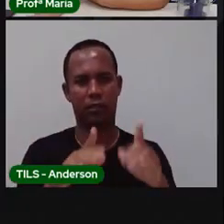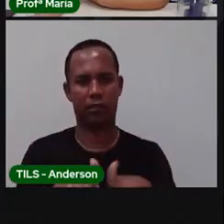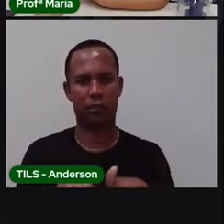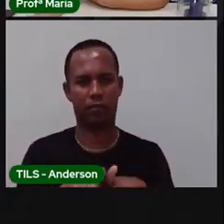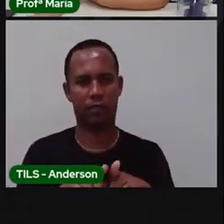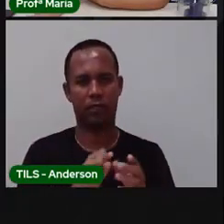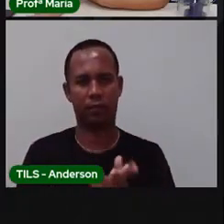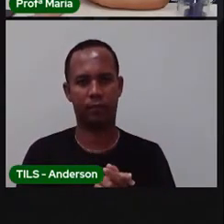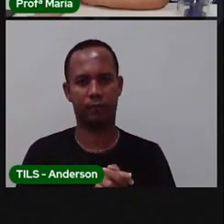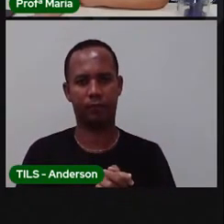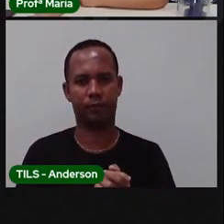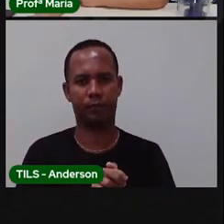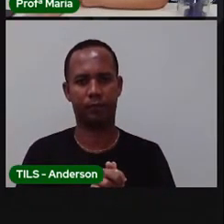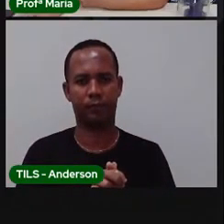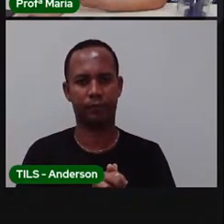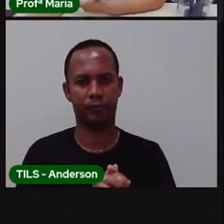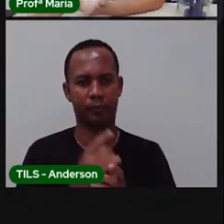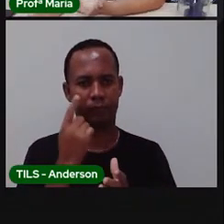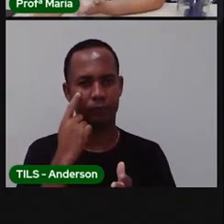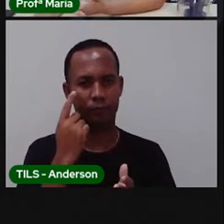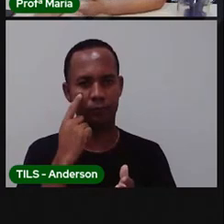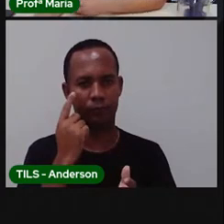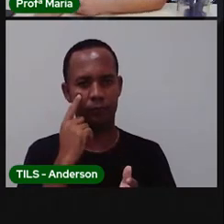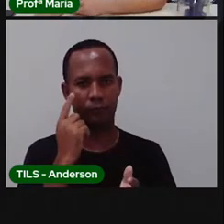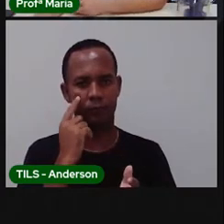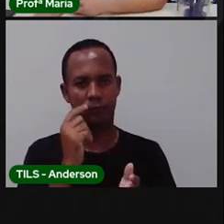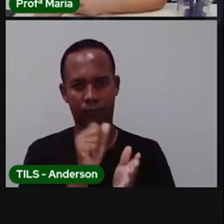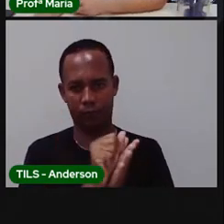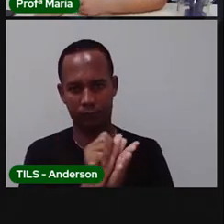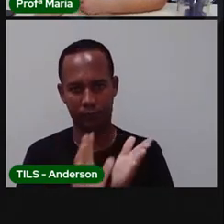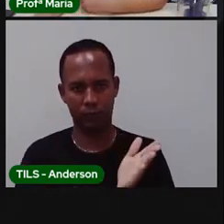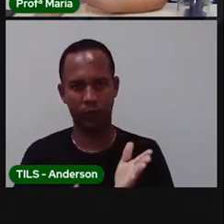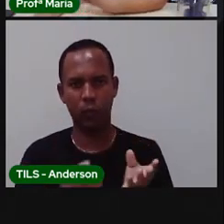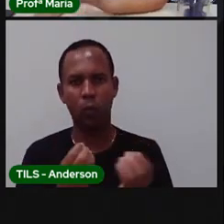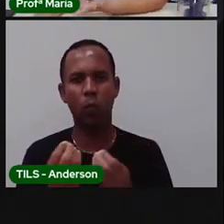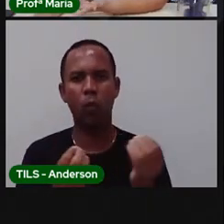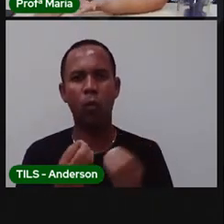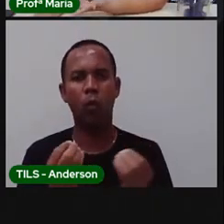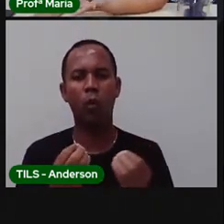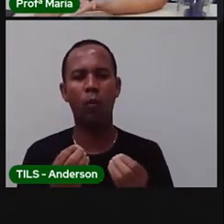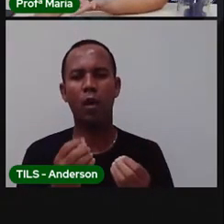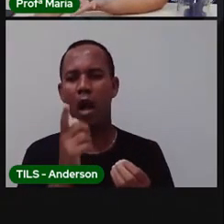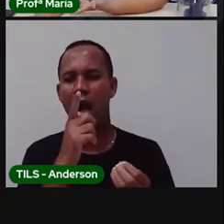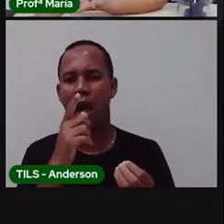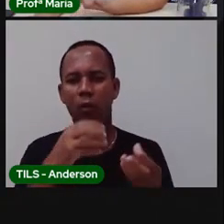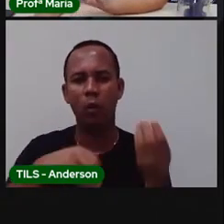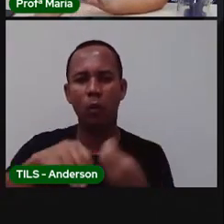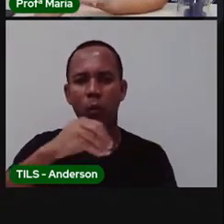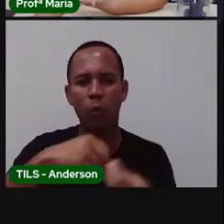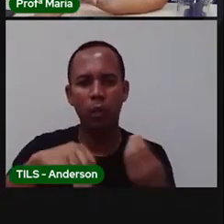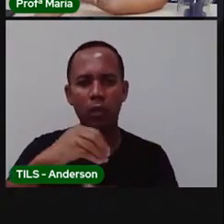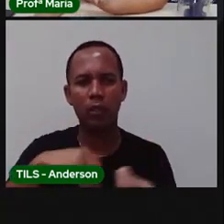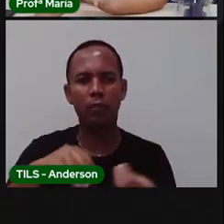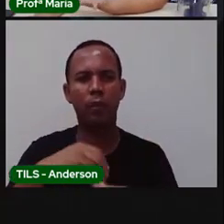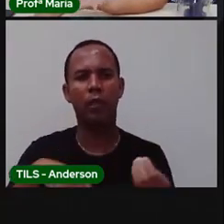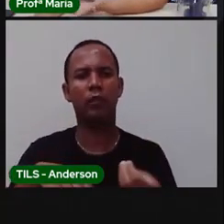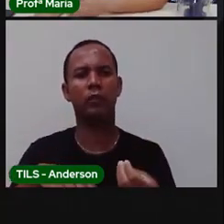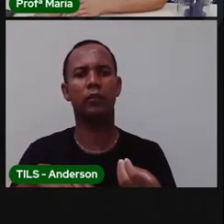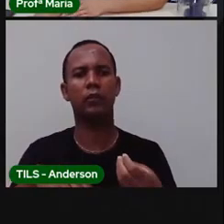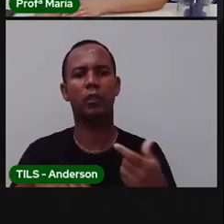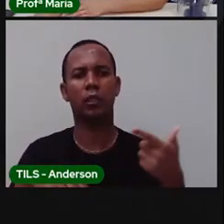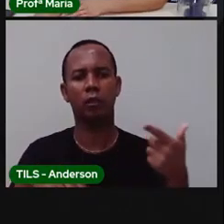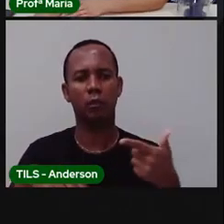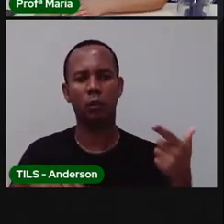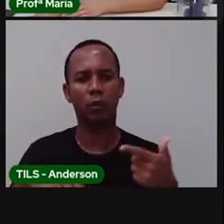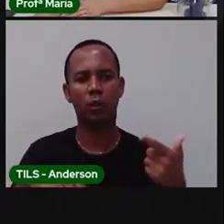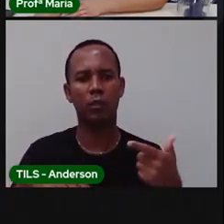vamos agora a nossa atividade como é feito o tratamento de água a profa falou que já sobre isso quais os riscos